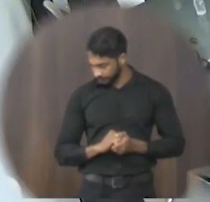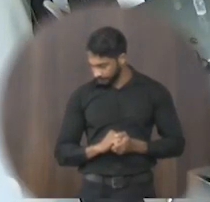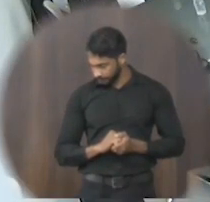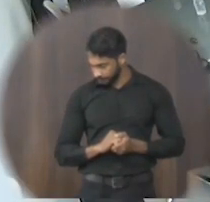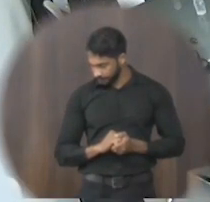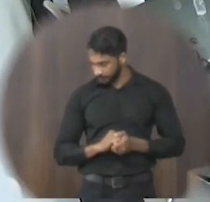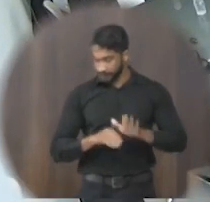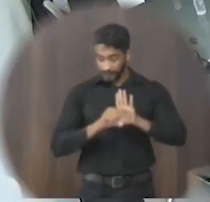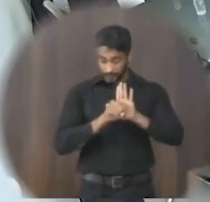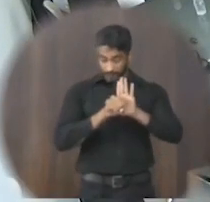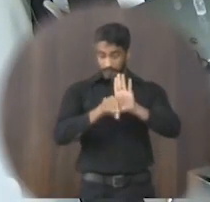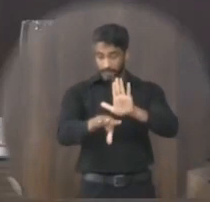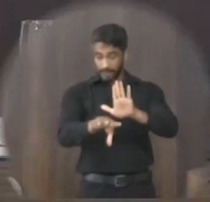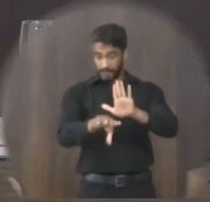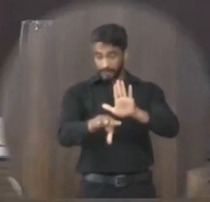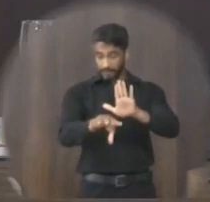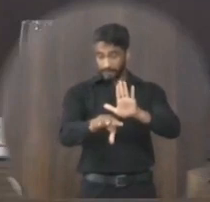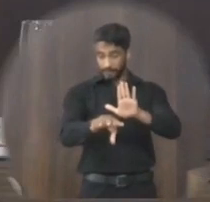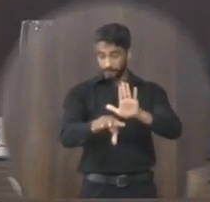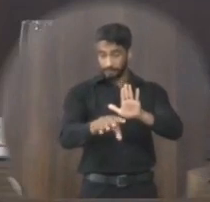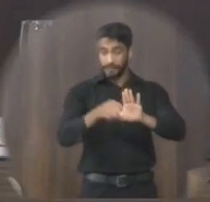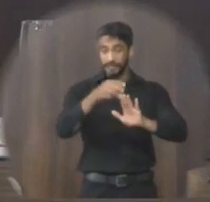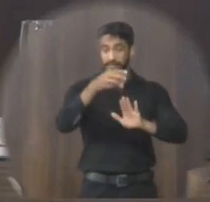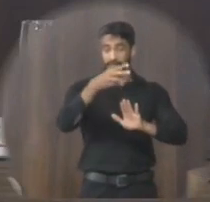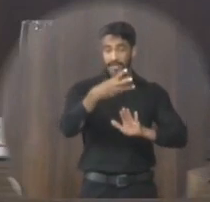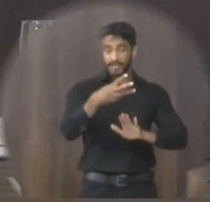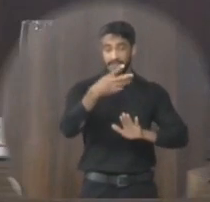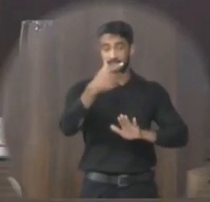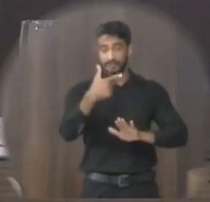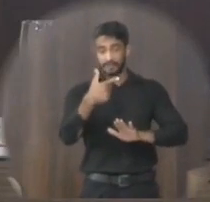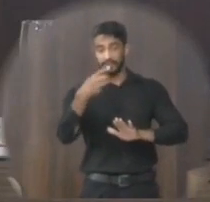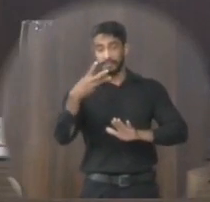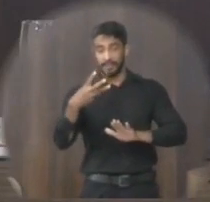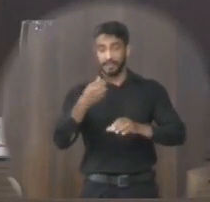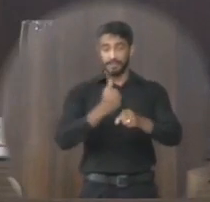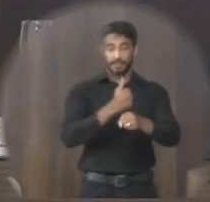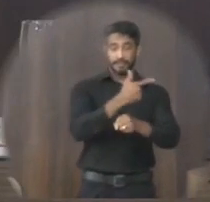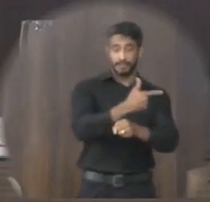requerimento 323 2021